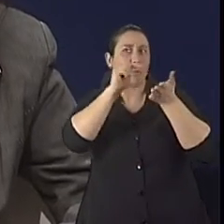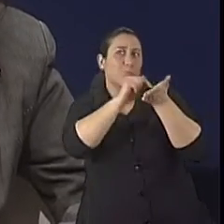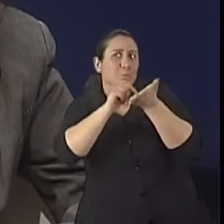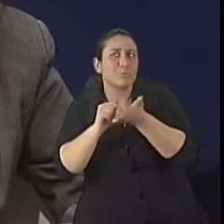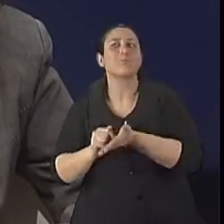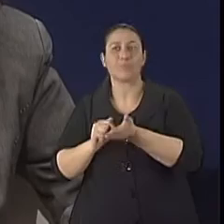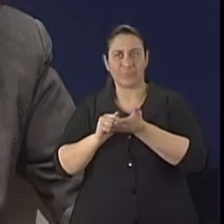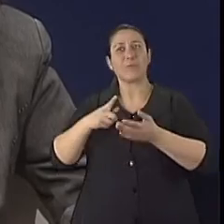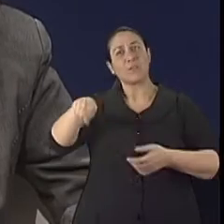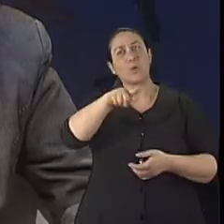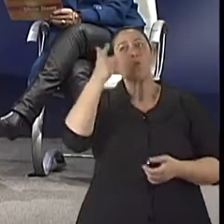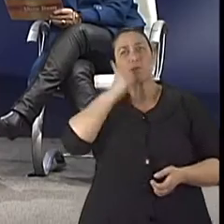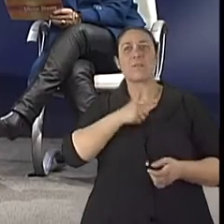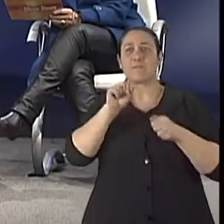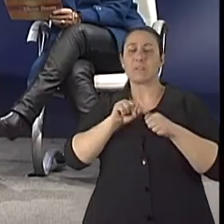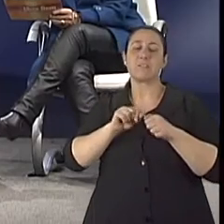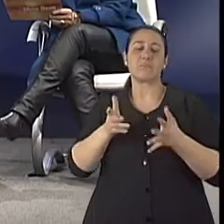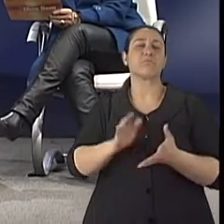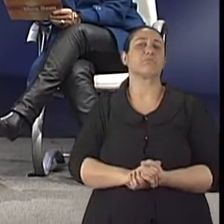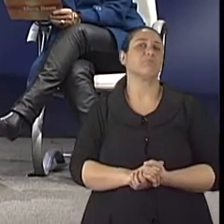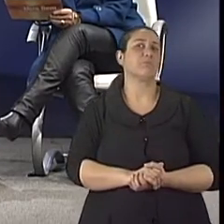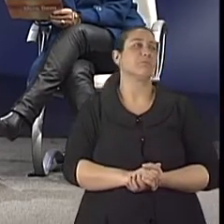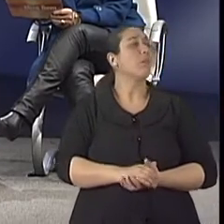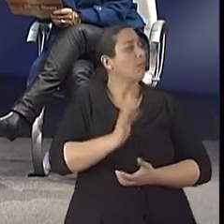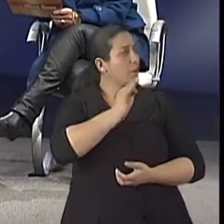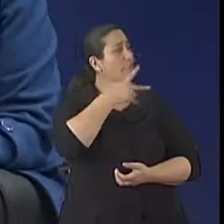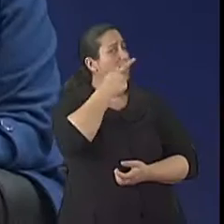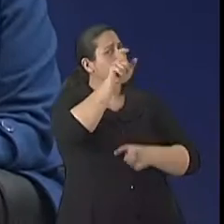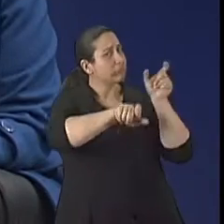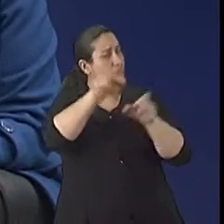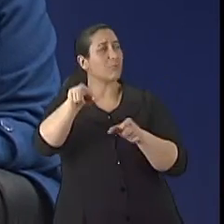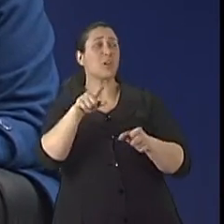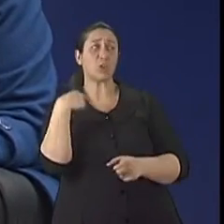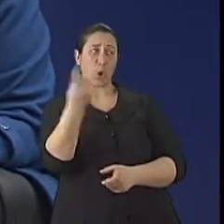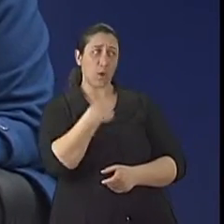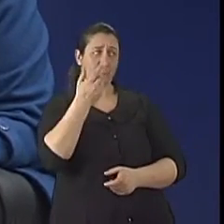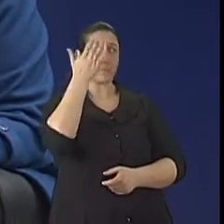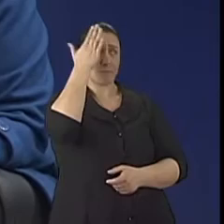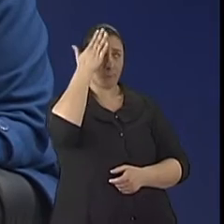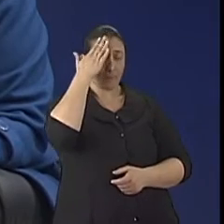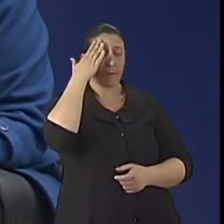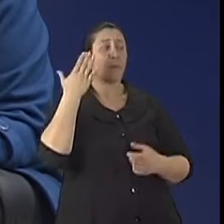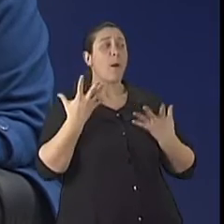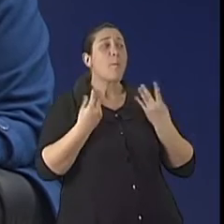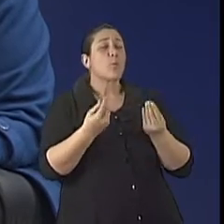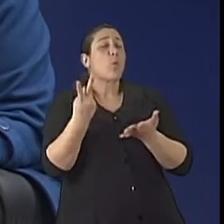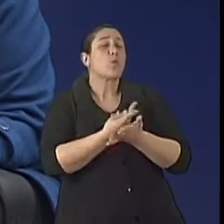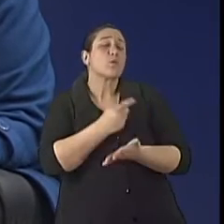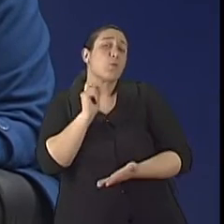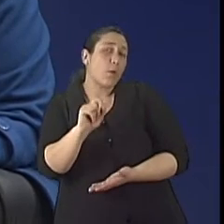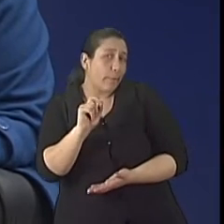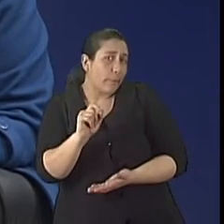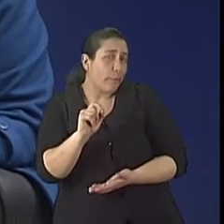ele no seu segmento. Claro. Isso nós estamos falando do paciente. Mas a gente sabe, muitos casos acontecem por falta